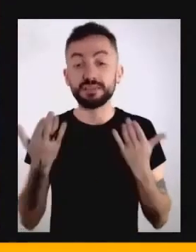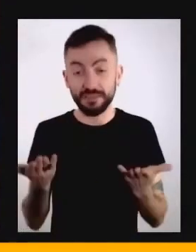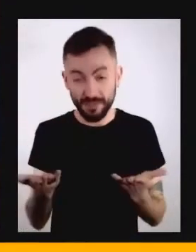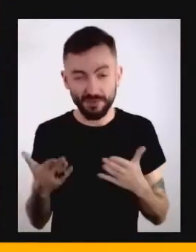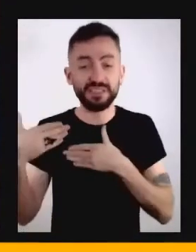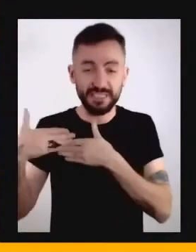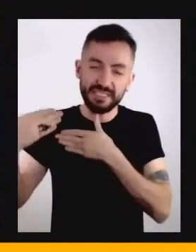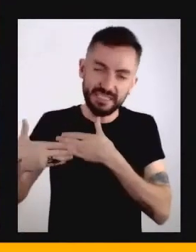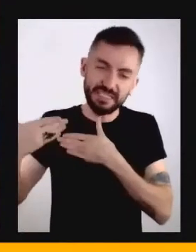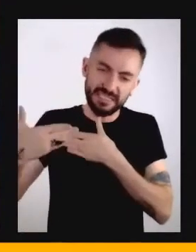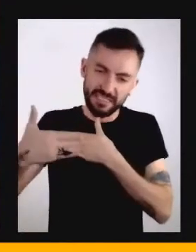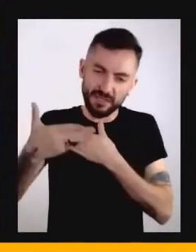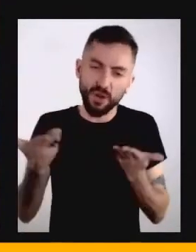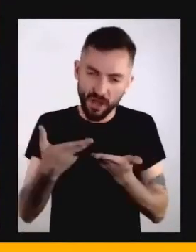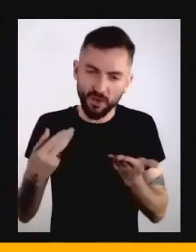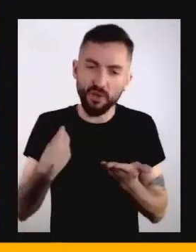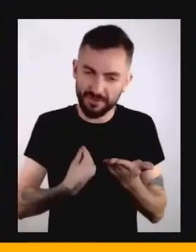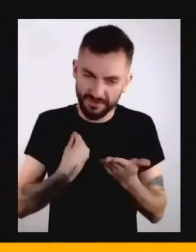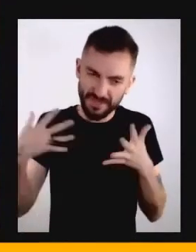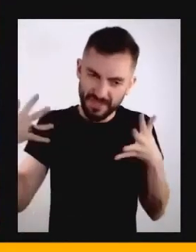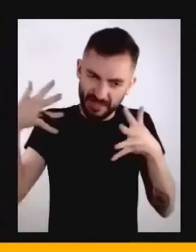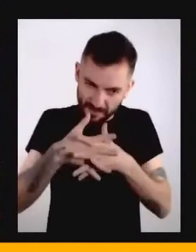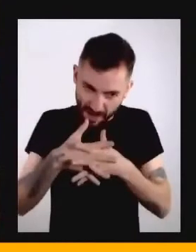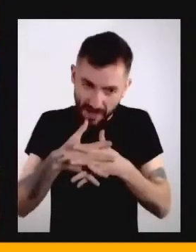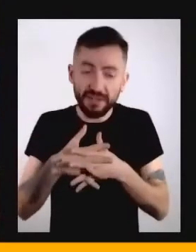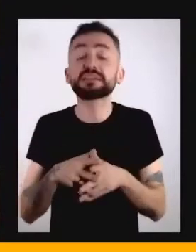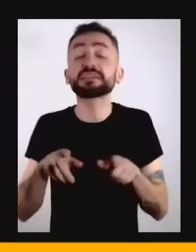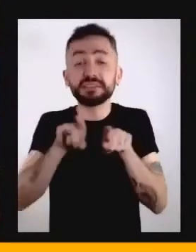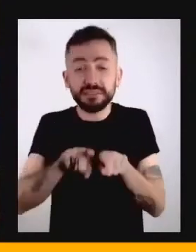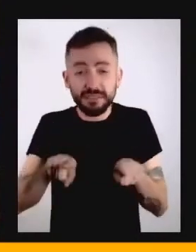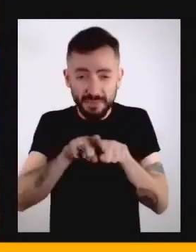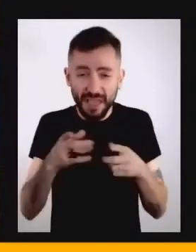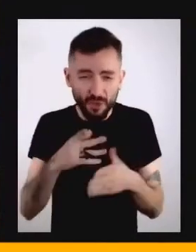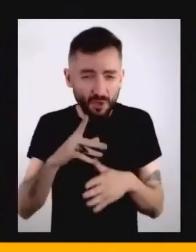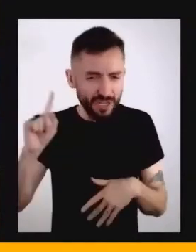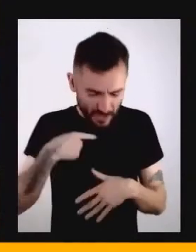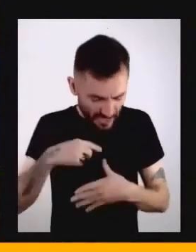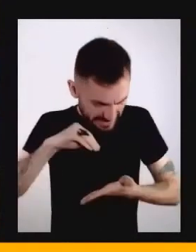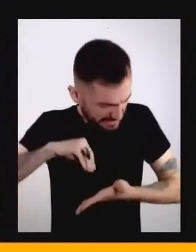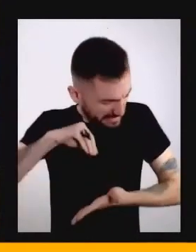está afetando as nossas vidas dessa forma, e que faz com que a gente se cobre tanto,